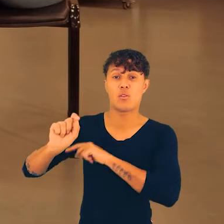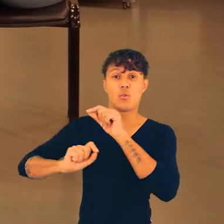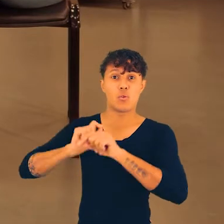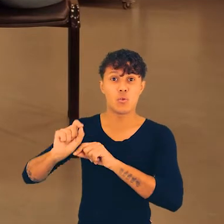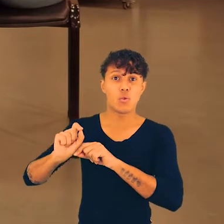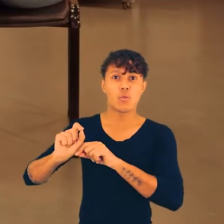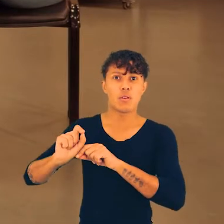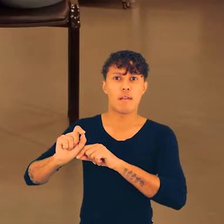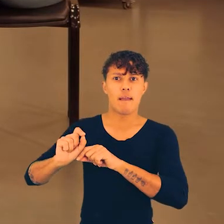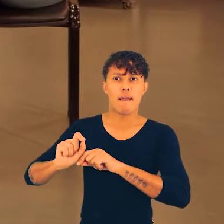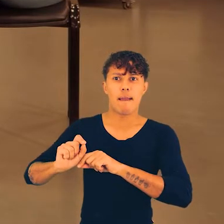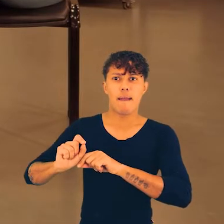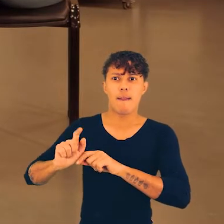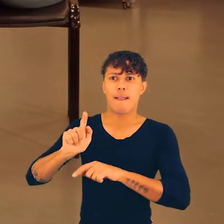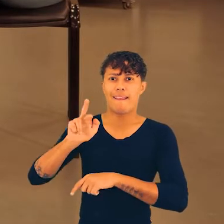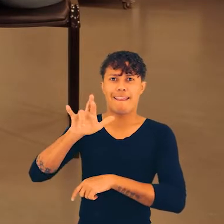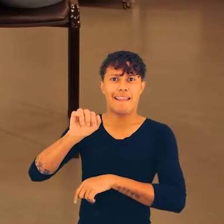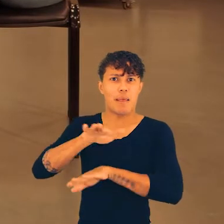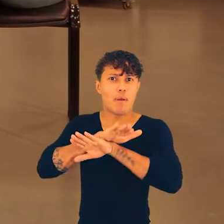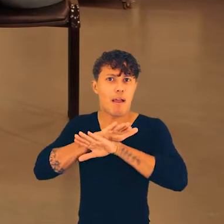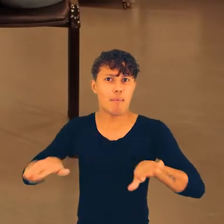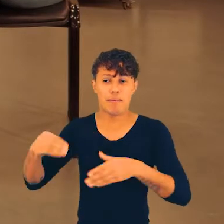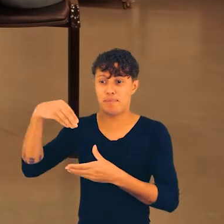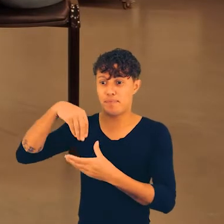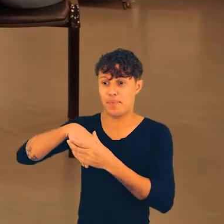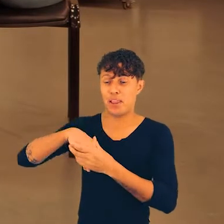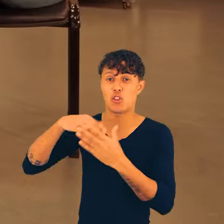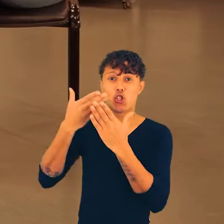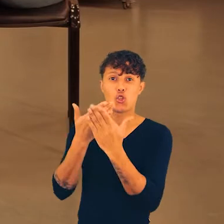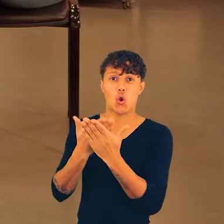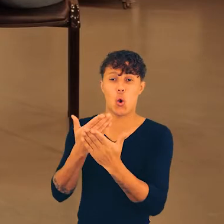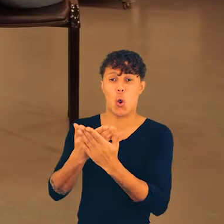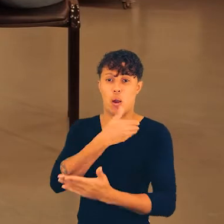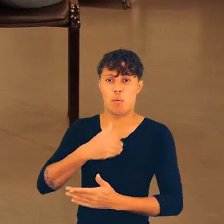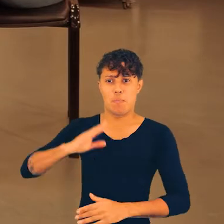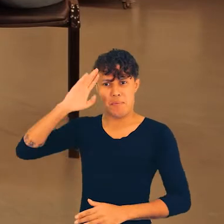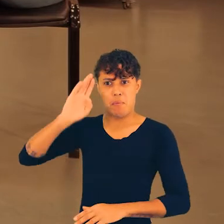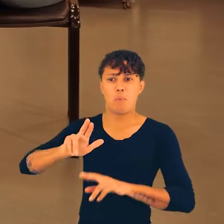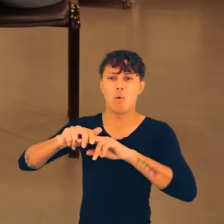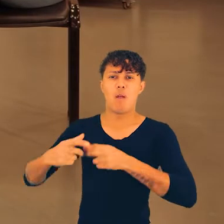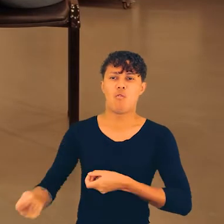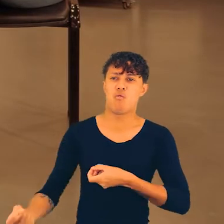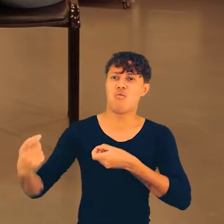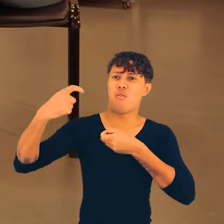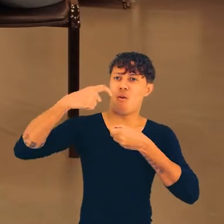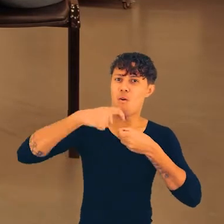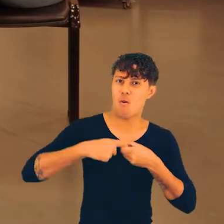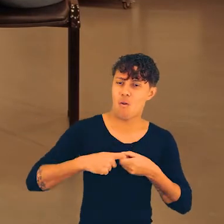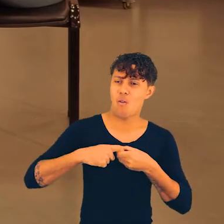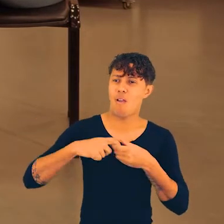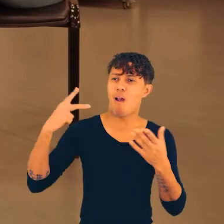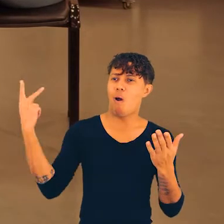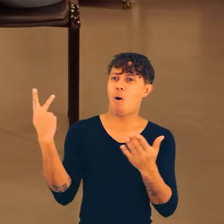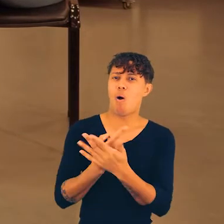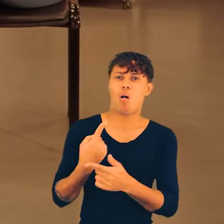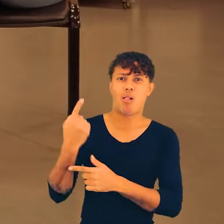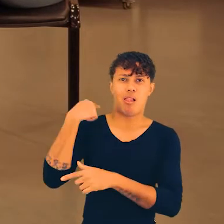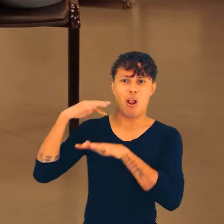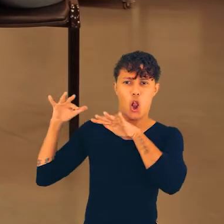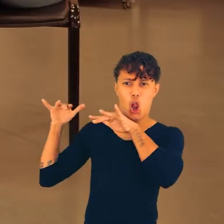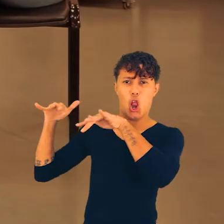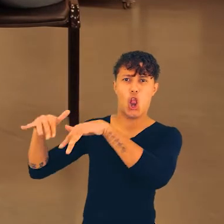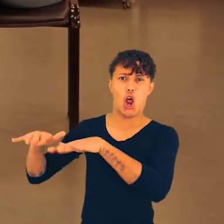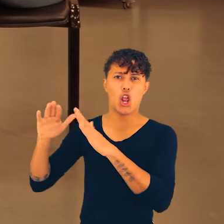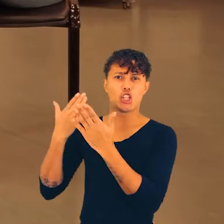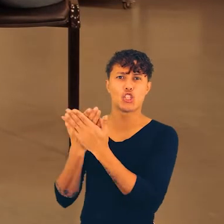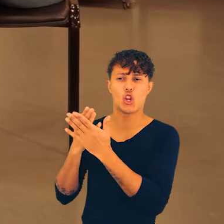do governo do Estado no sentido de desmobilizar os Grêmios, sobretudo nas escolas públicas, para impedir que voltasse a acontecer o que aconteceu